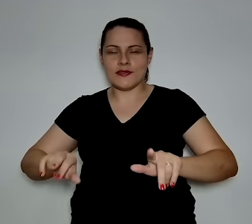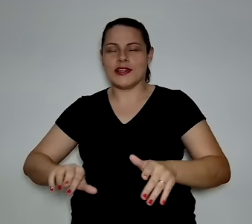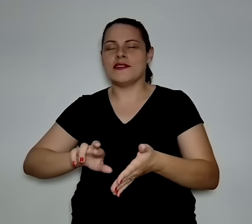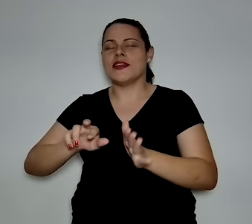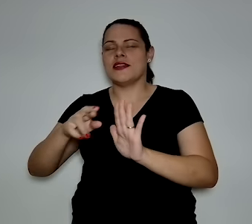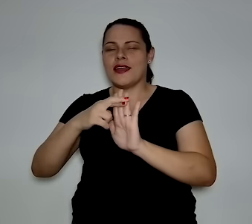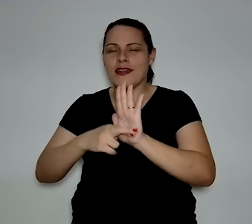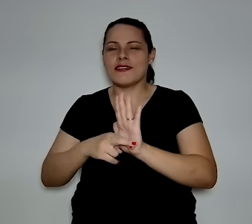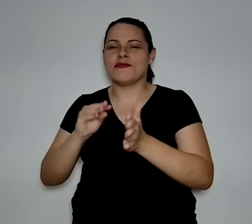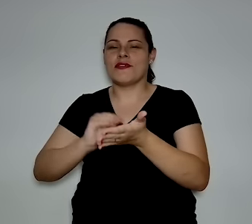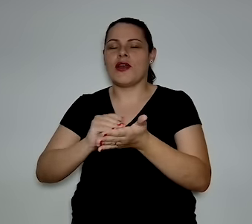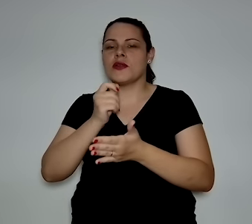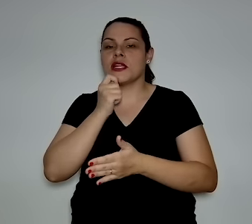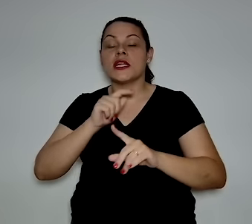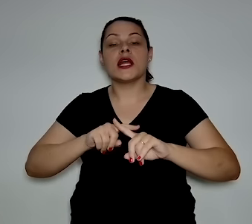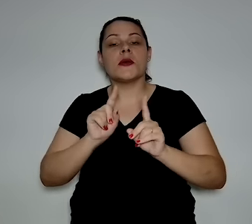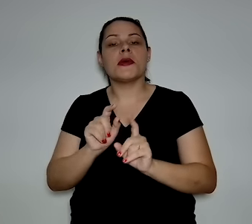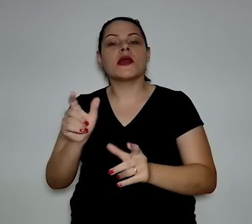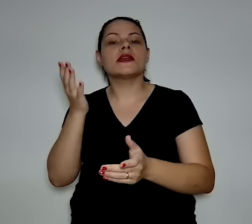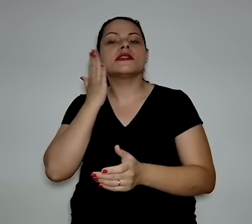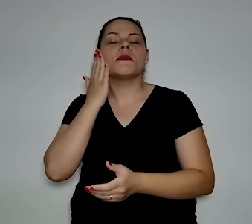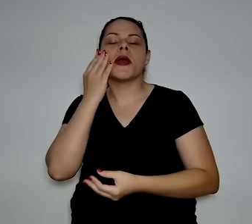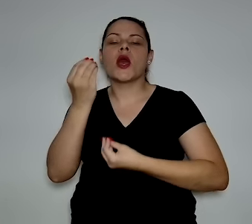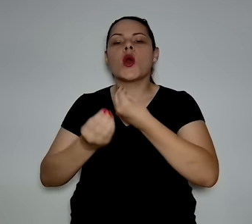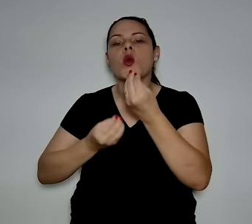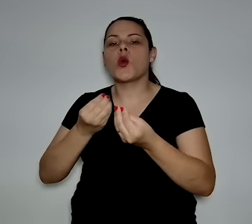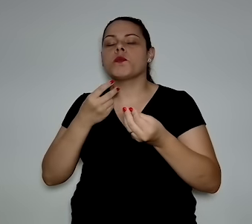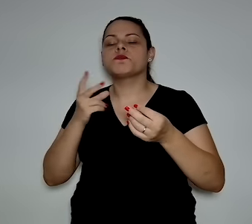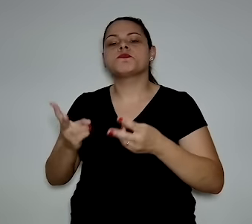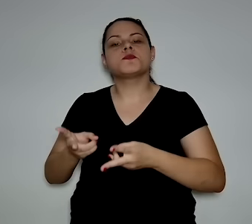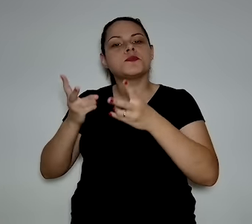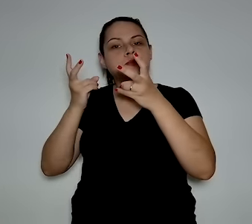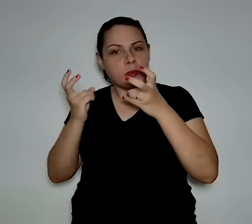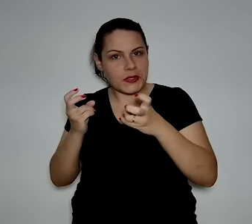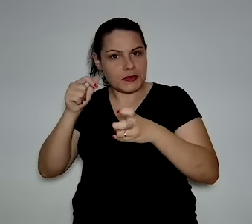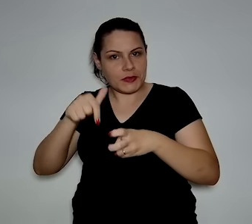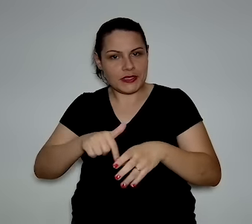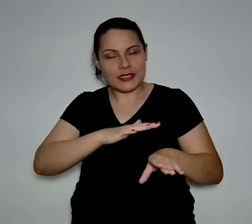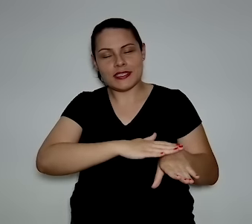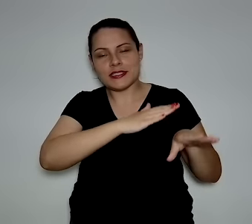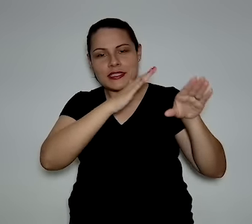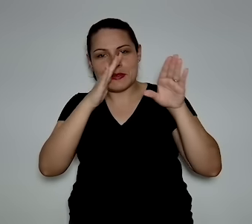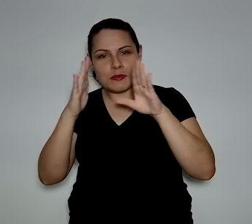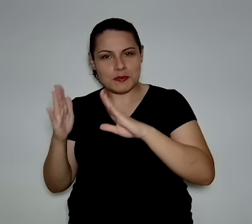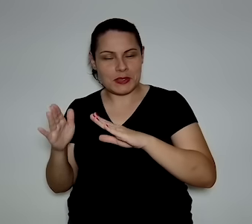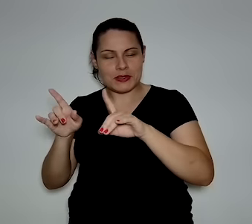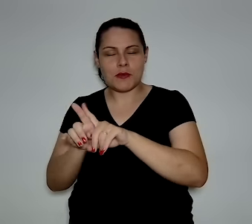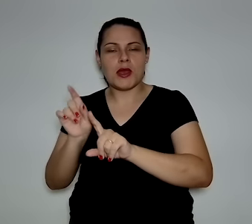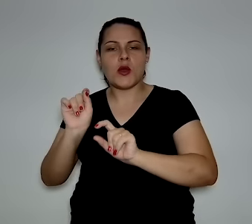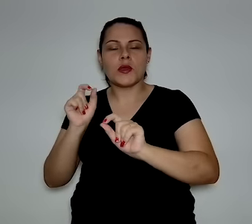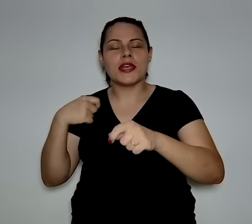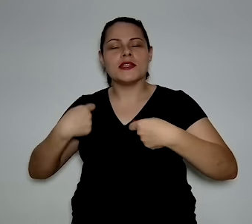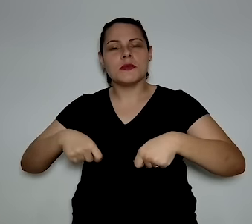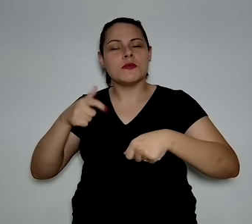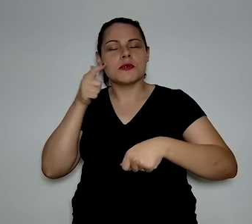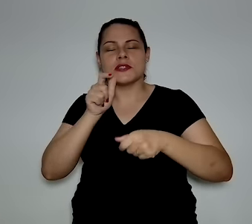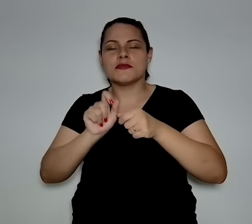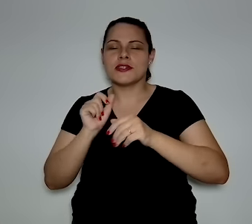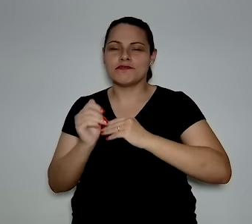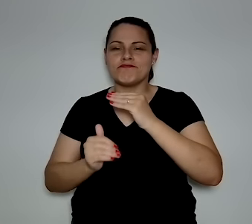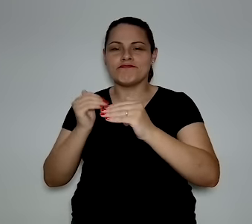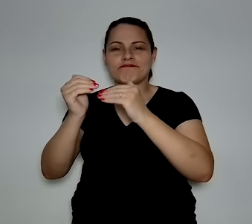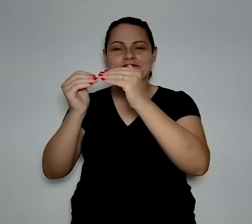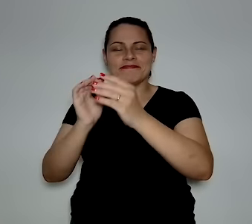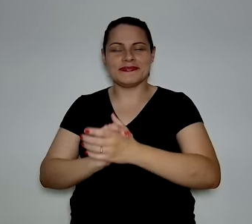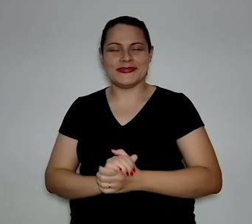série aí de regulações também. Como é que você está vendo esse momento e o que precisamos